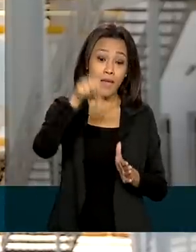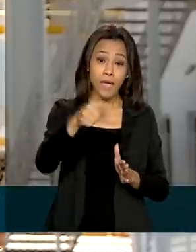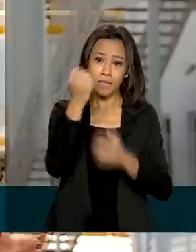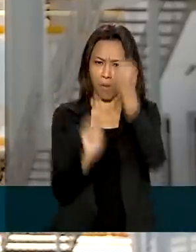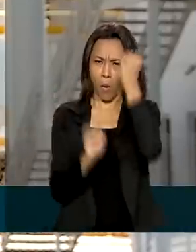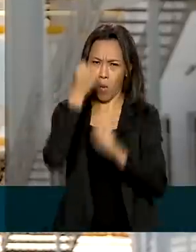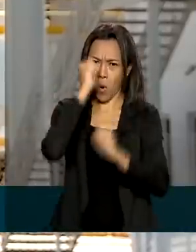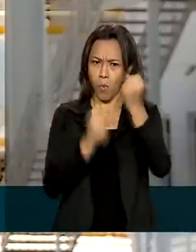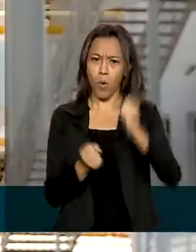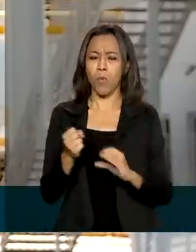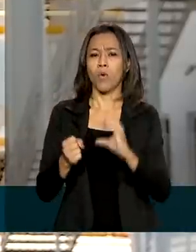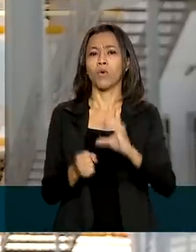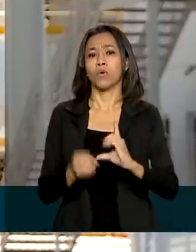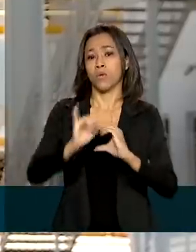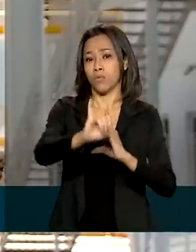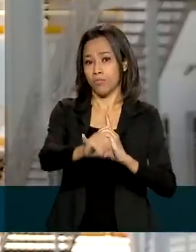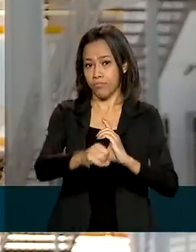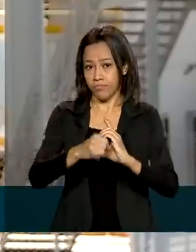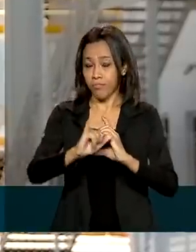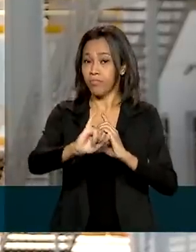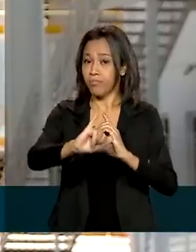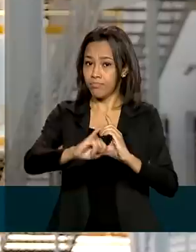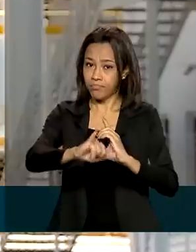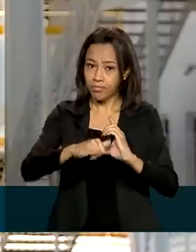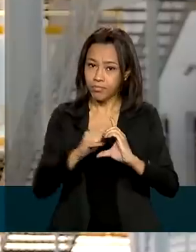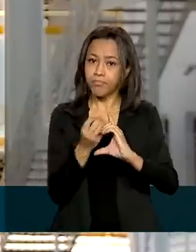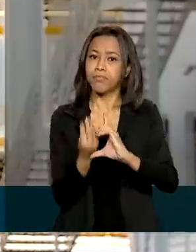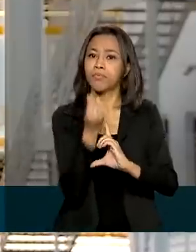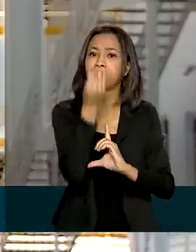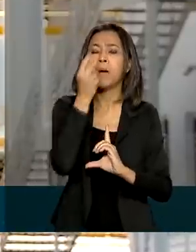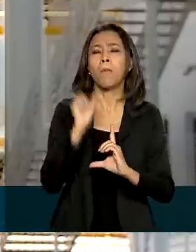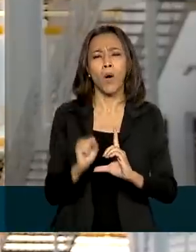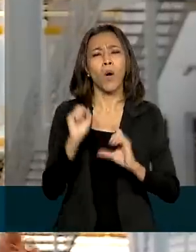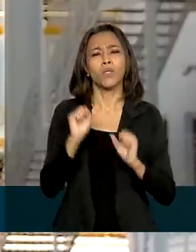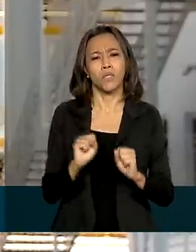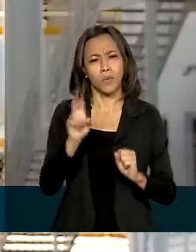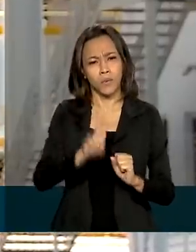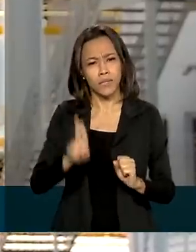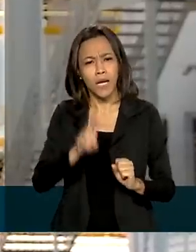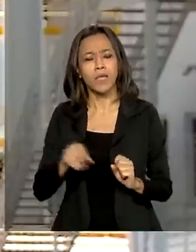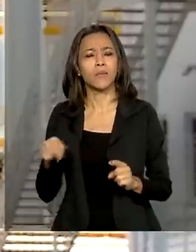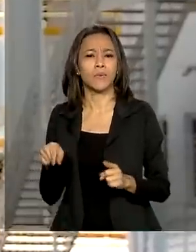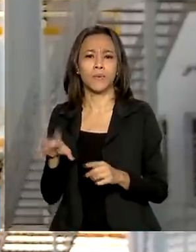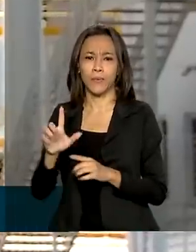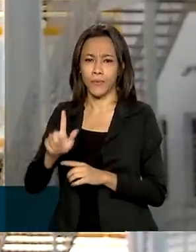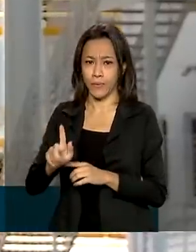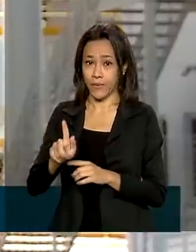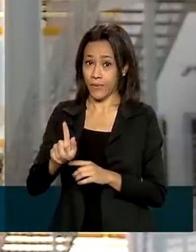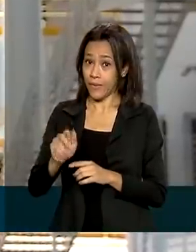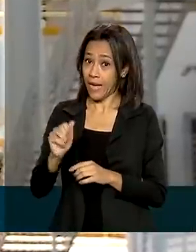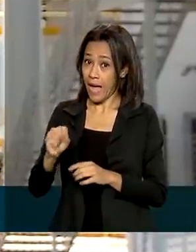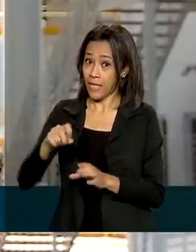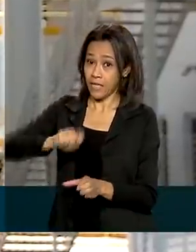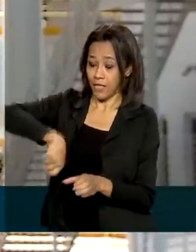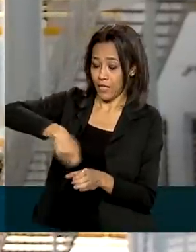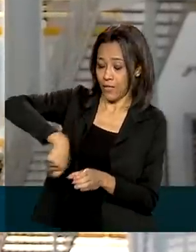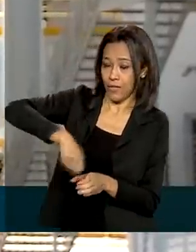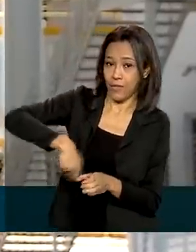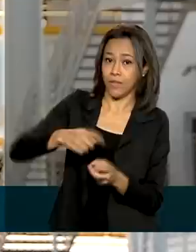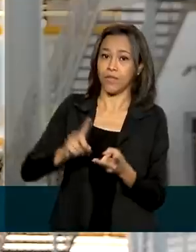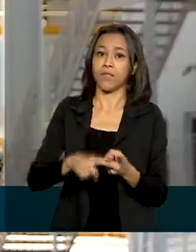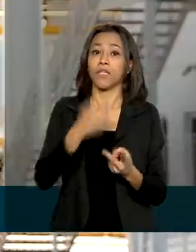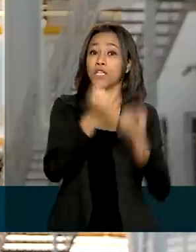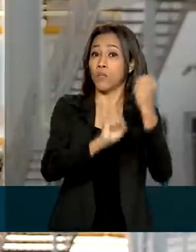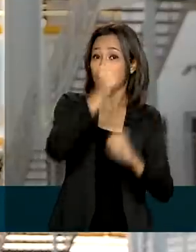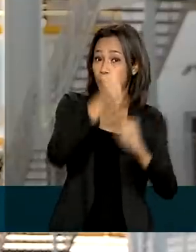pode distribuir gás em pequena quantidade para ser usado como gás de cozinha, em indústrias e até como